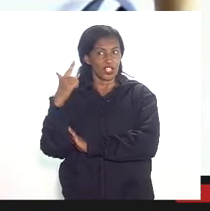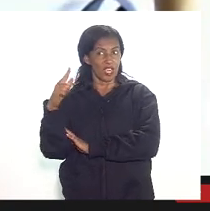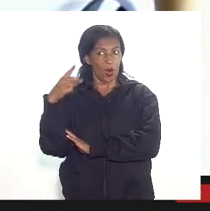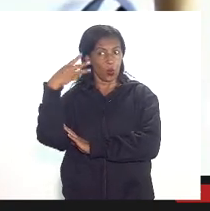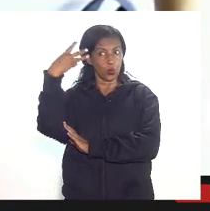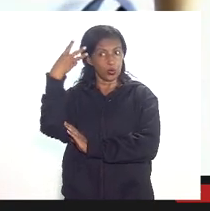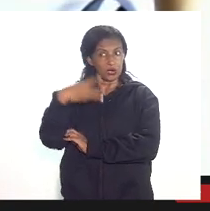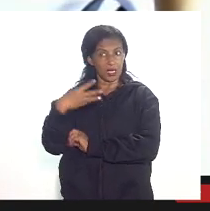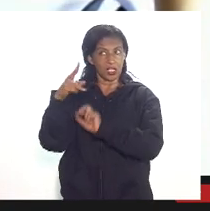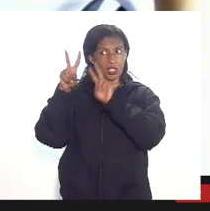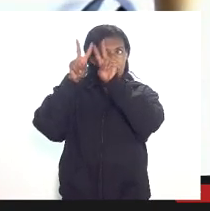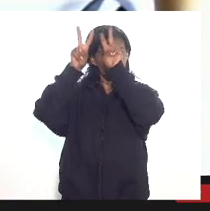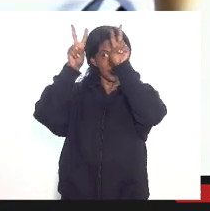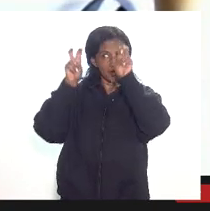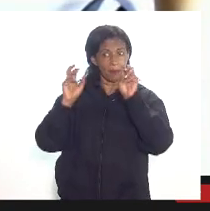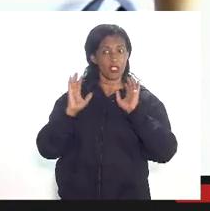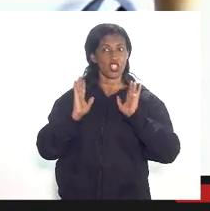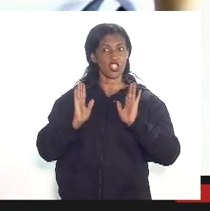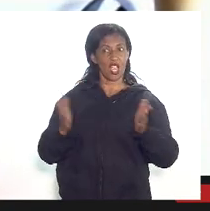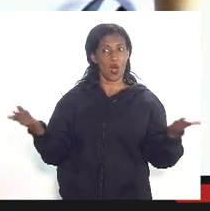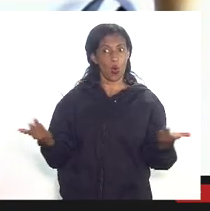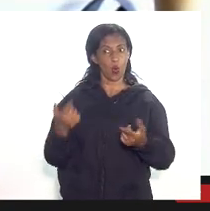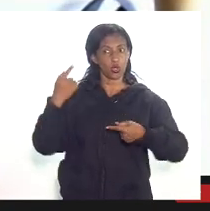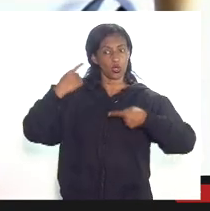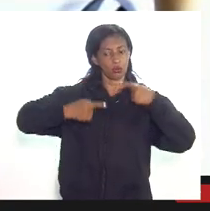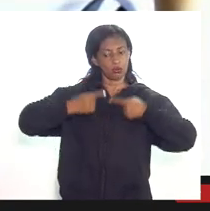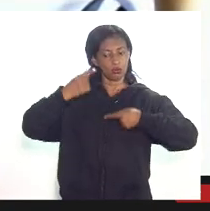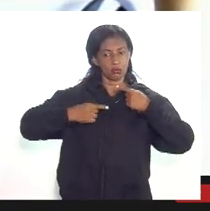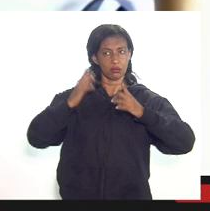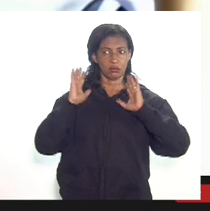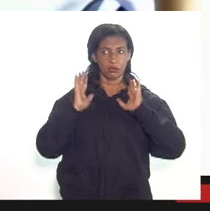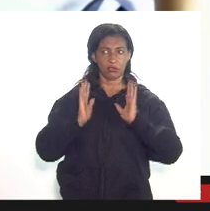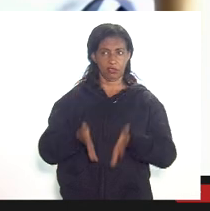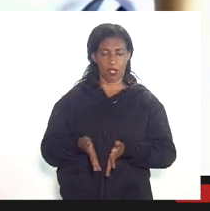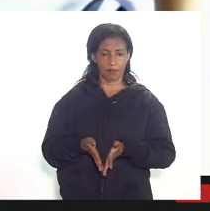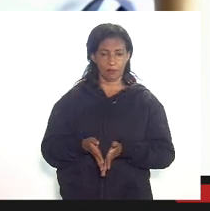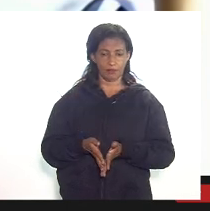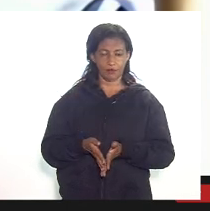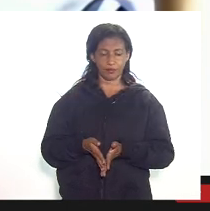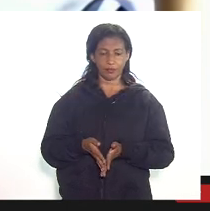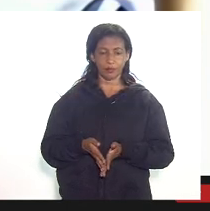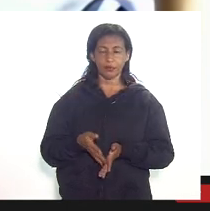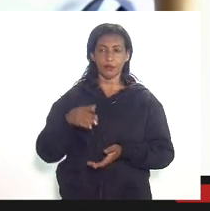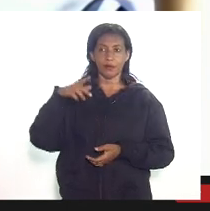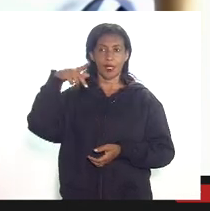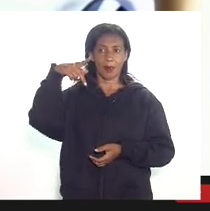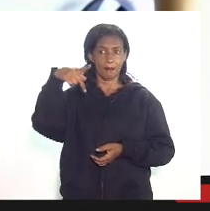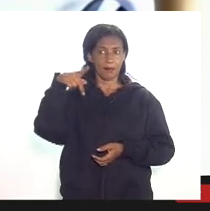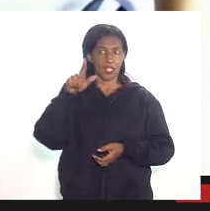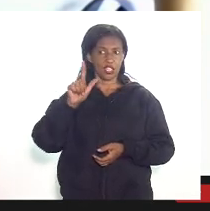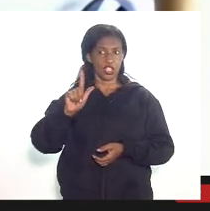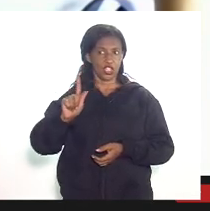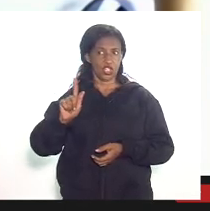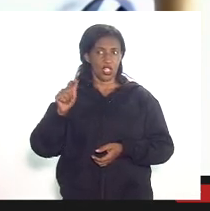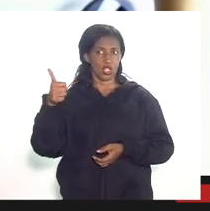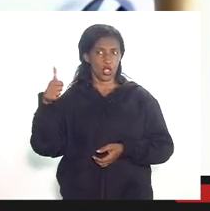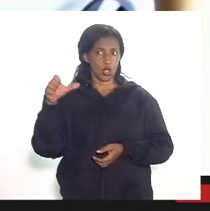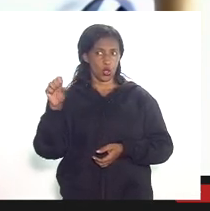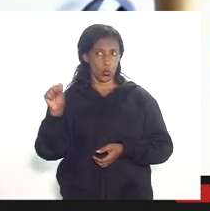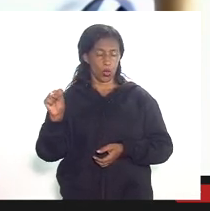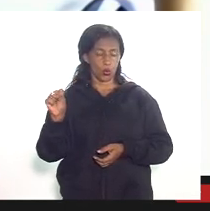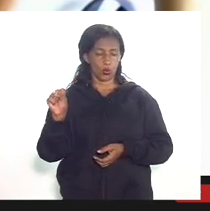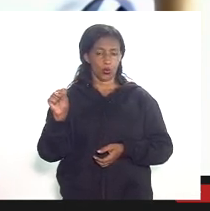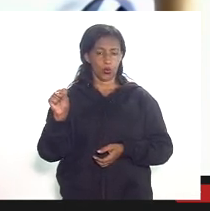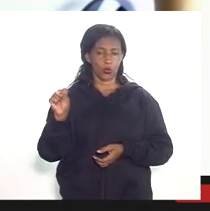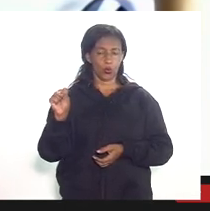aqui do tema hoje discutido trazendo inclusive aqui pela PG18 o